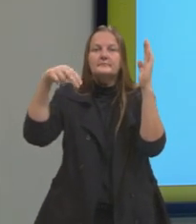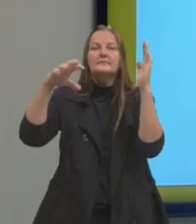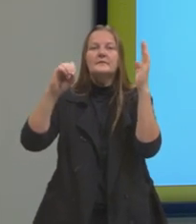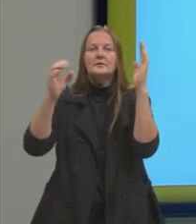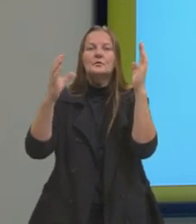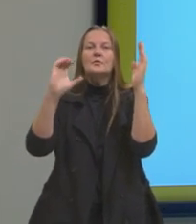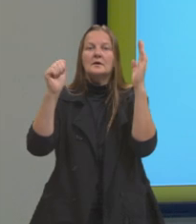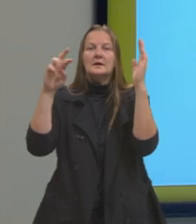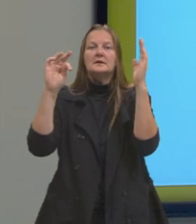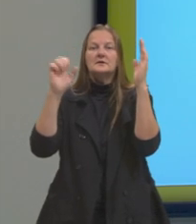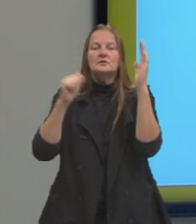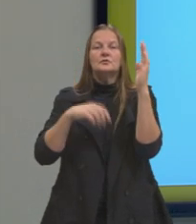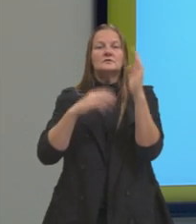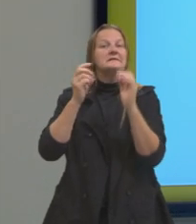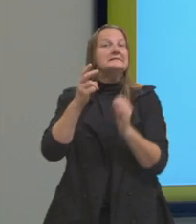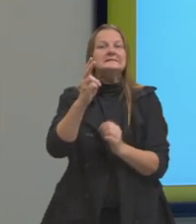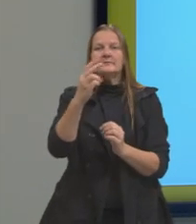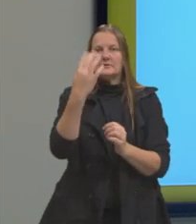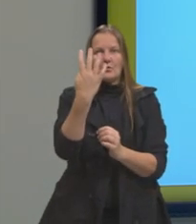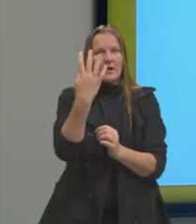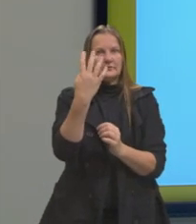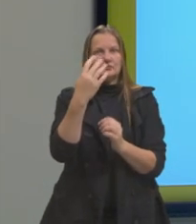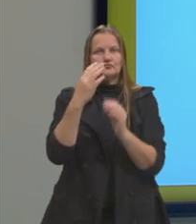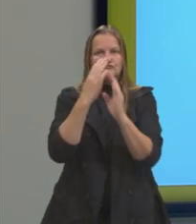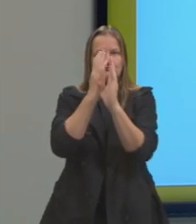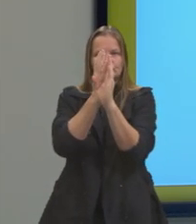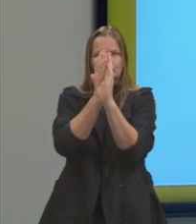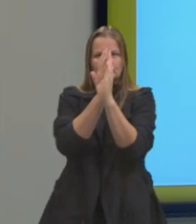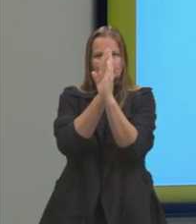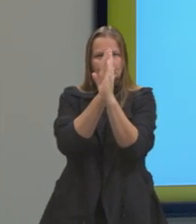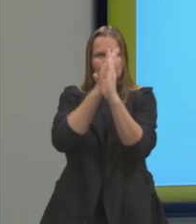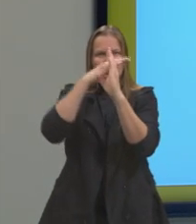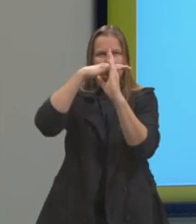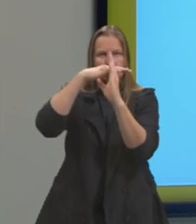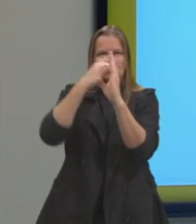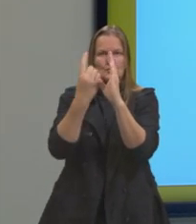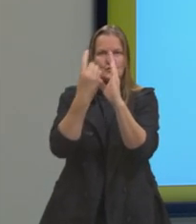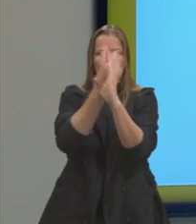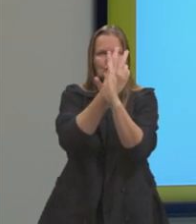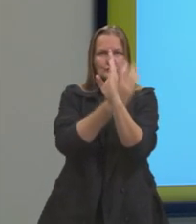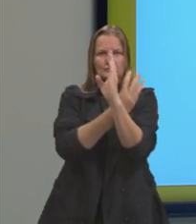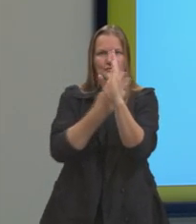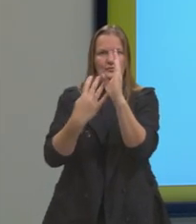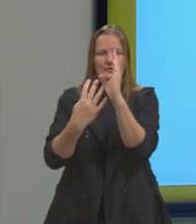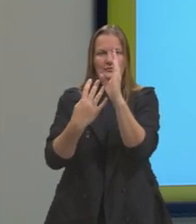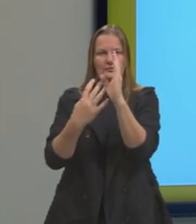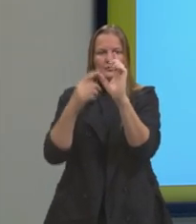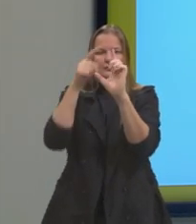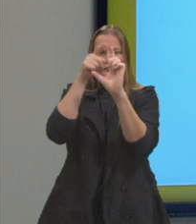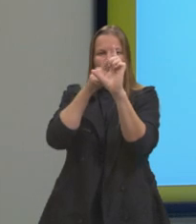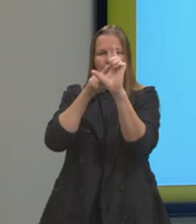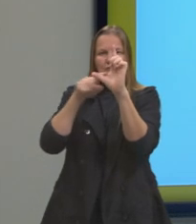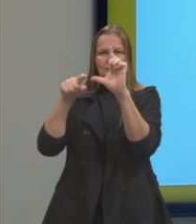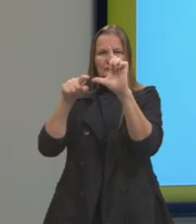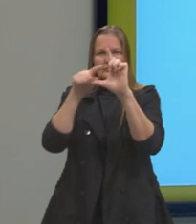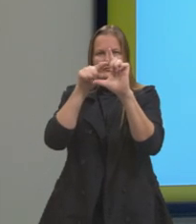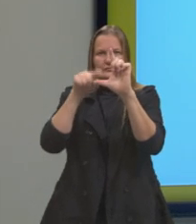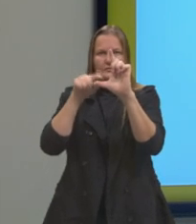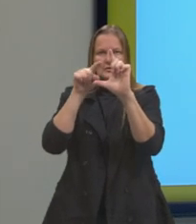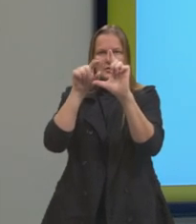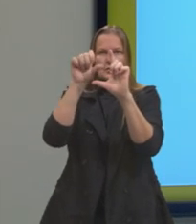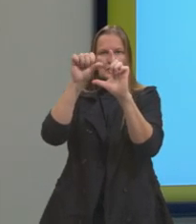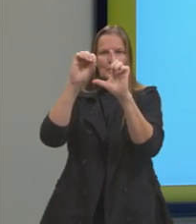formado por quatro quadrantes e cada quadrante, então, tem 90 graus, mede 90 graus.